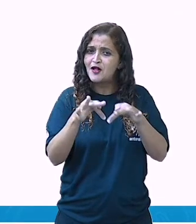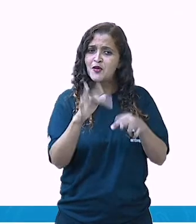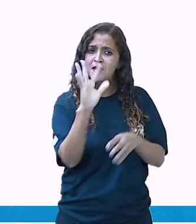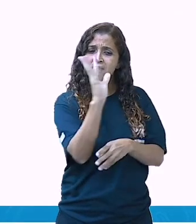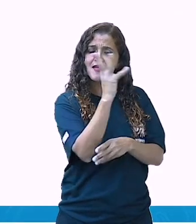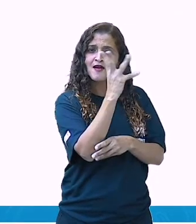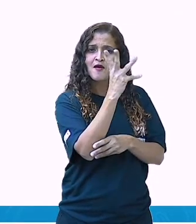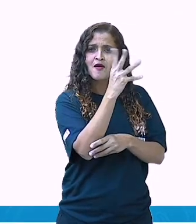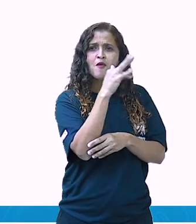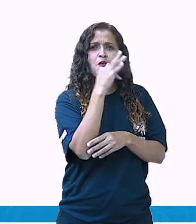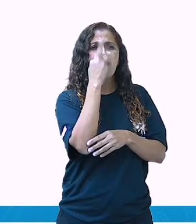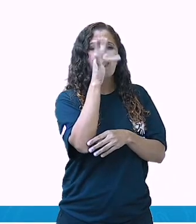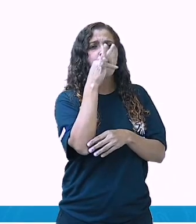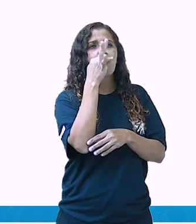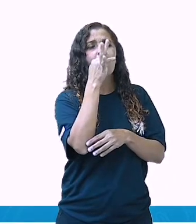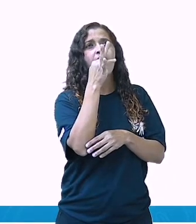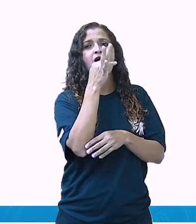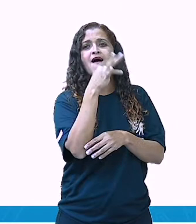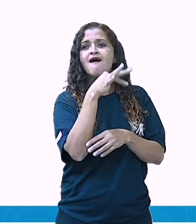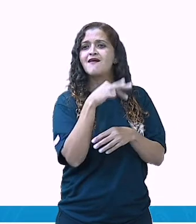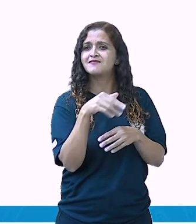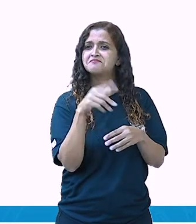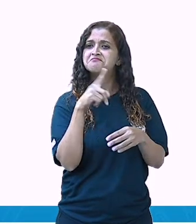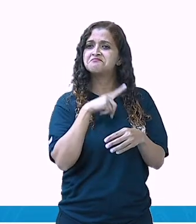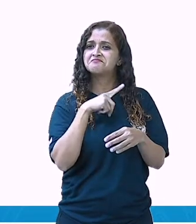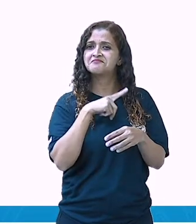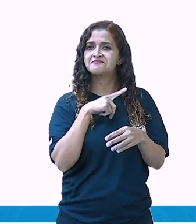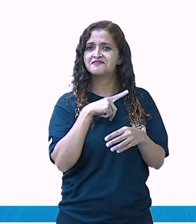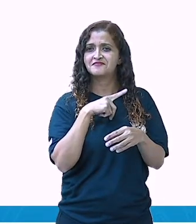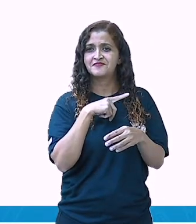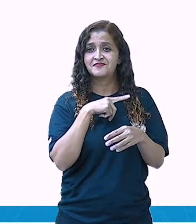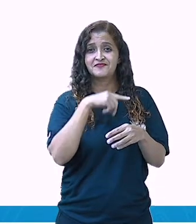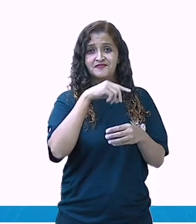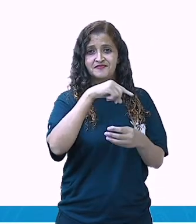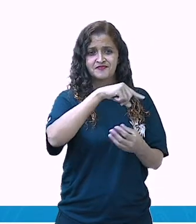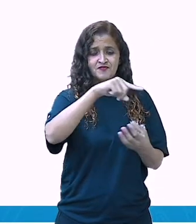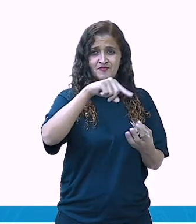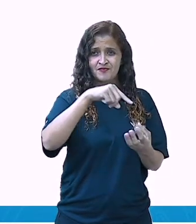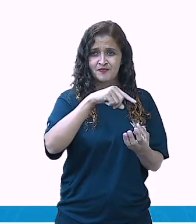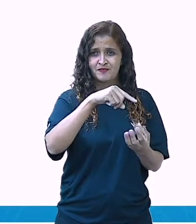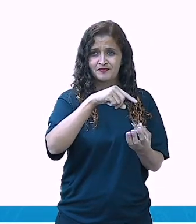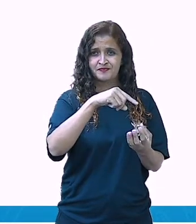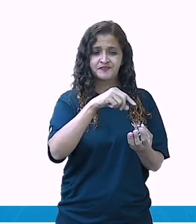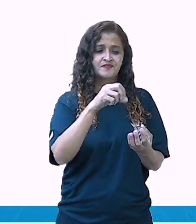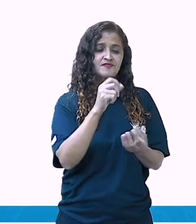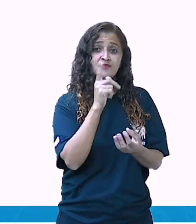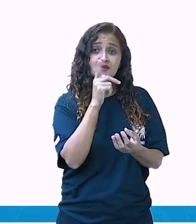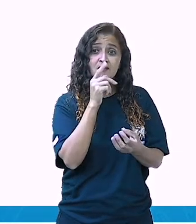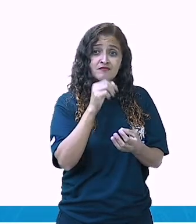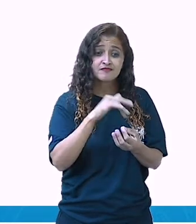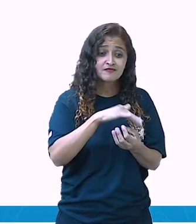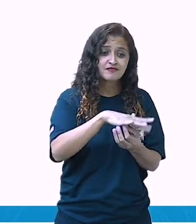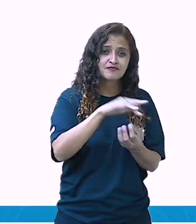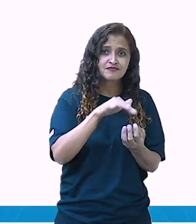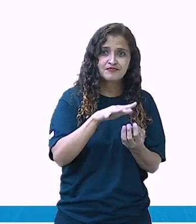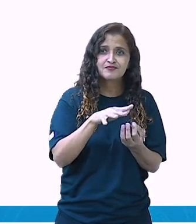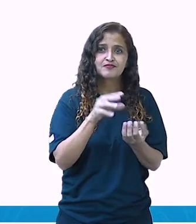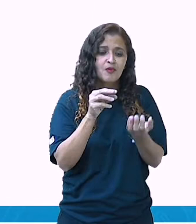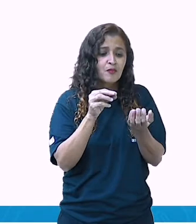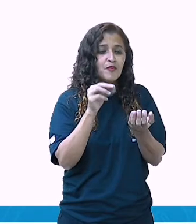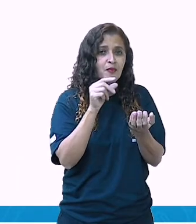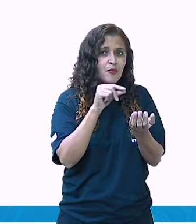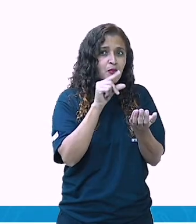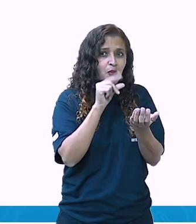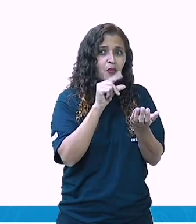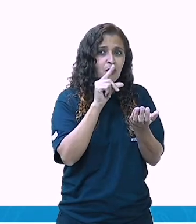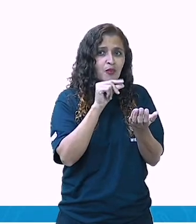até gostam de tomar banho se você estiver no seu jardim. Aquelas fontes, né? Que costumam ter para os passarinhos beber água. Elas